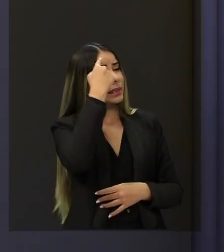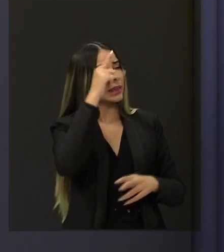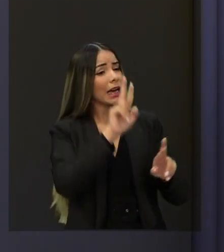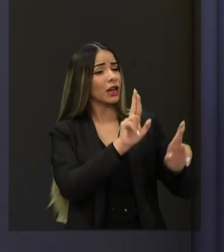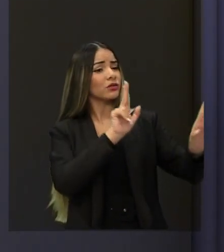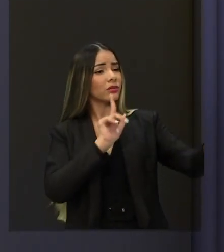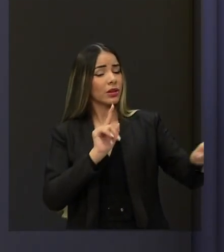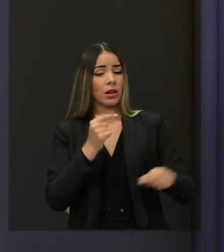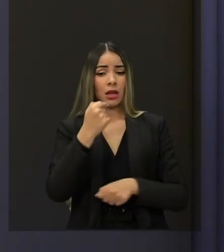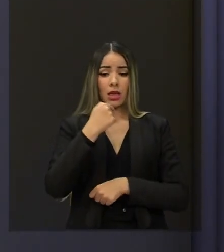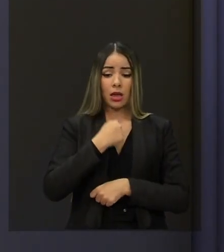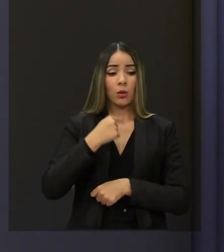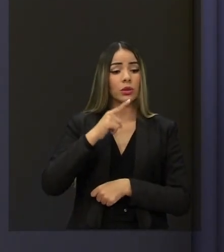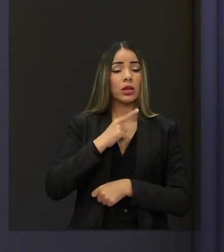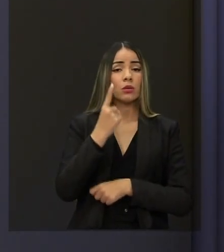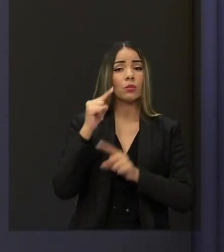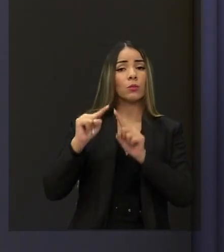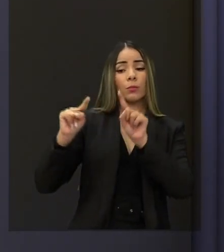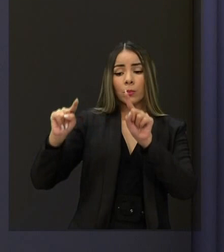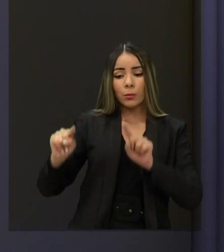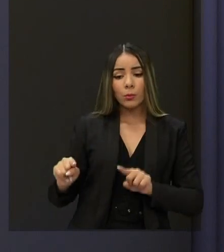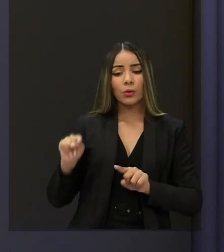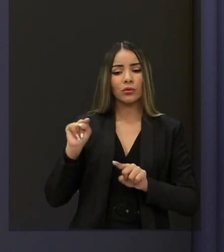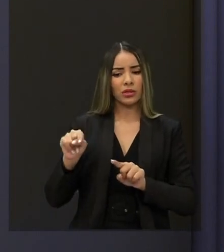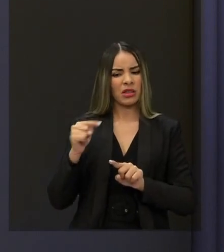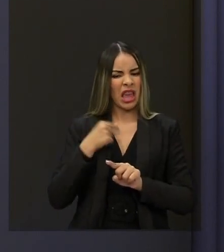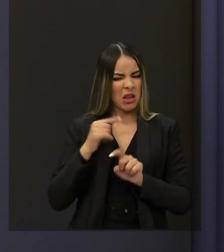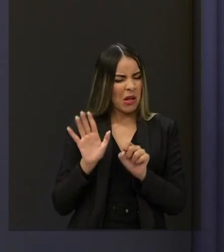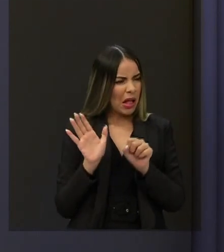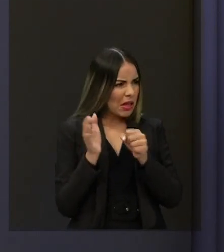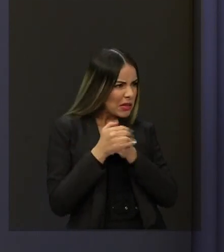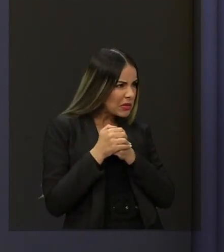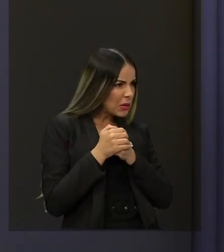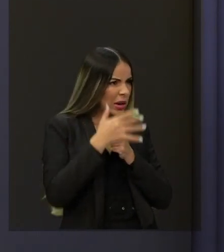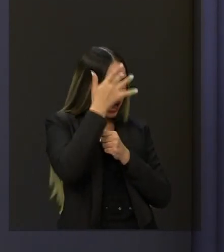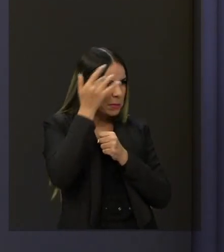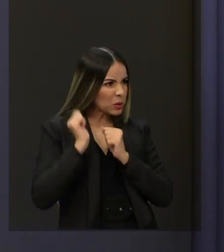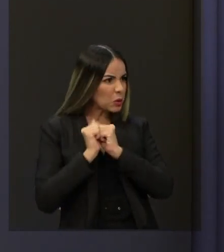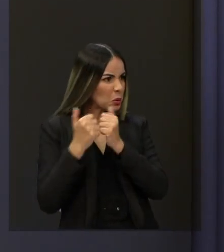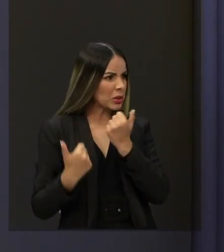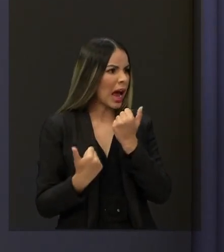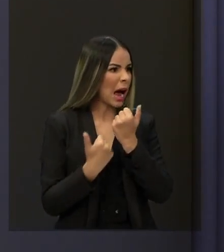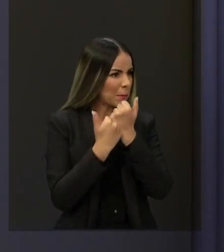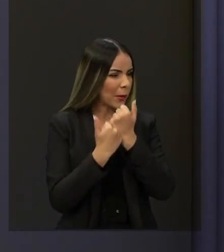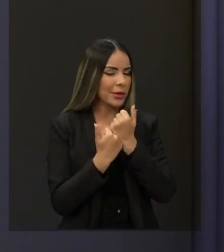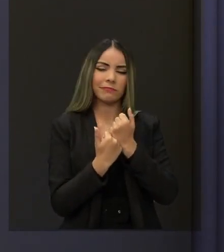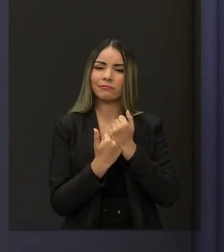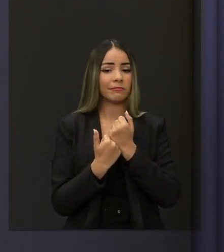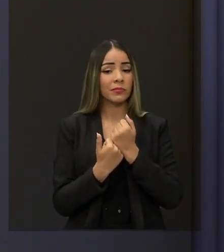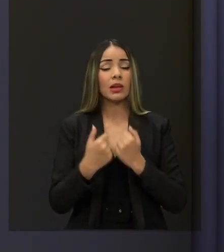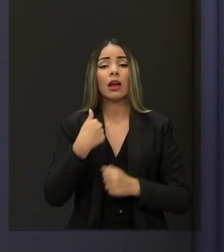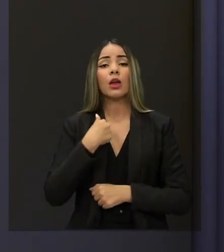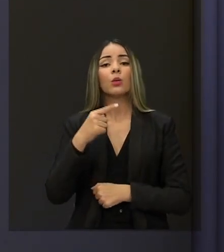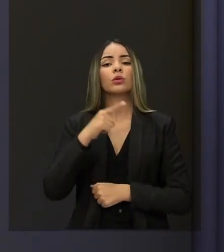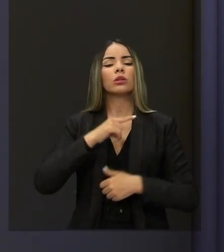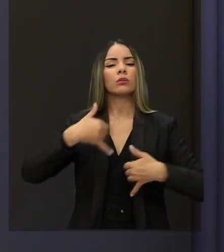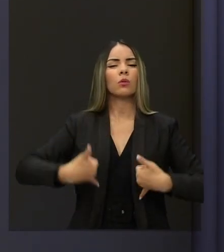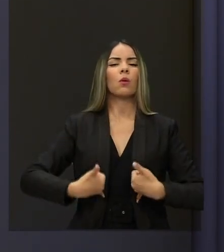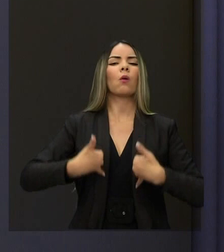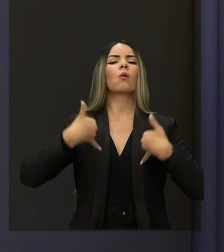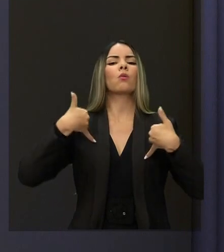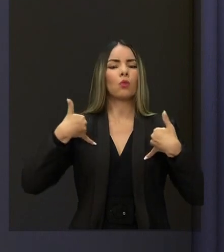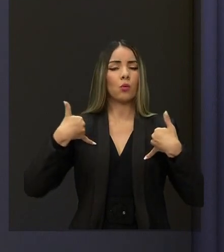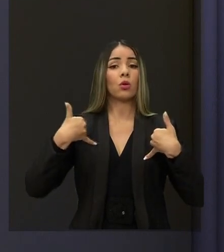Eu sou do projeto que eu não escondo as pessoas com quem eu caminho. Eu tenho o orgulho desse